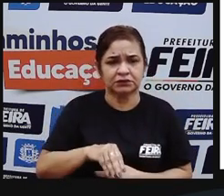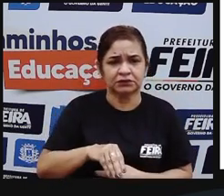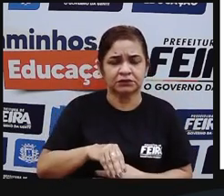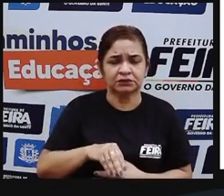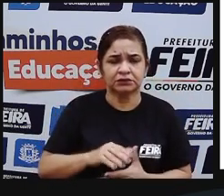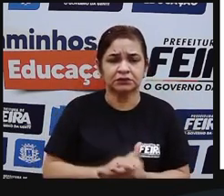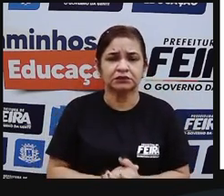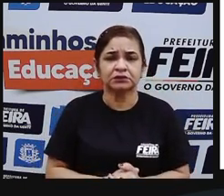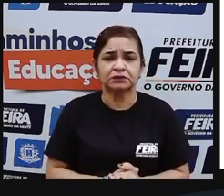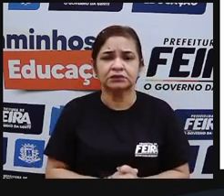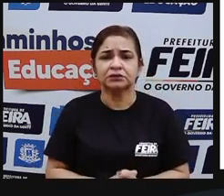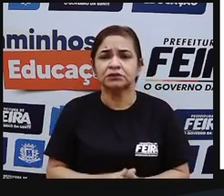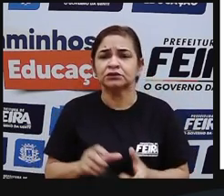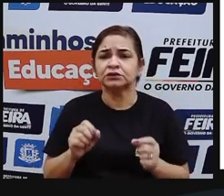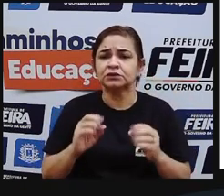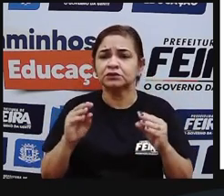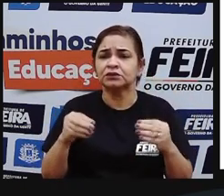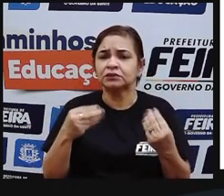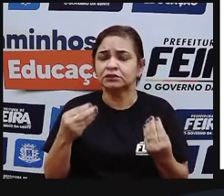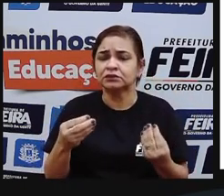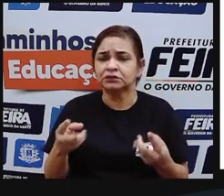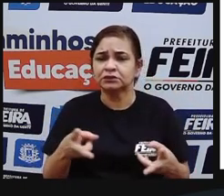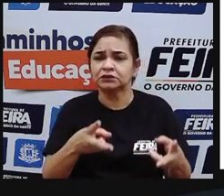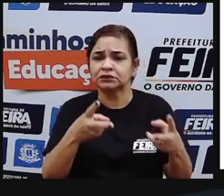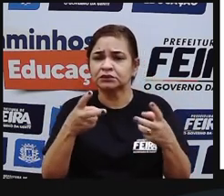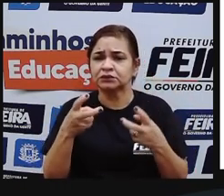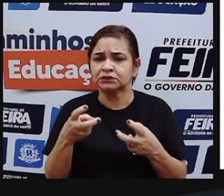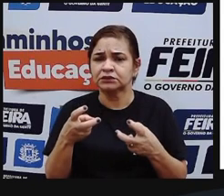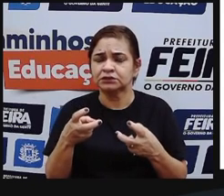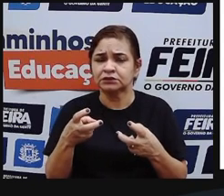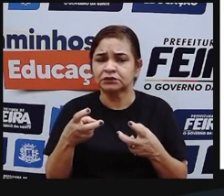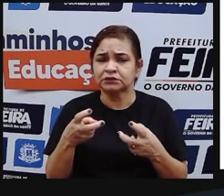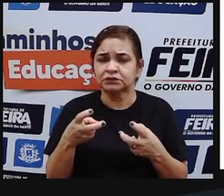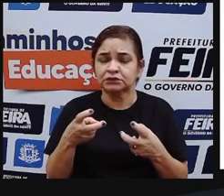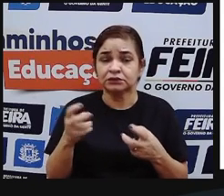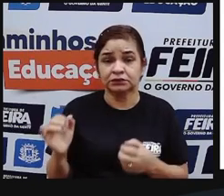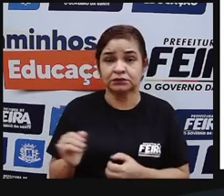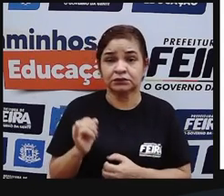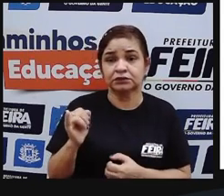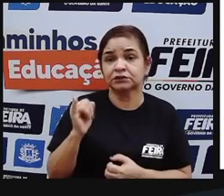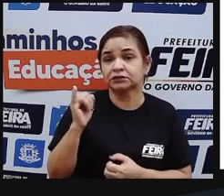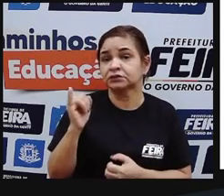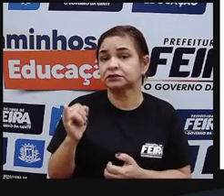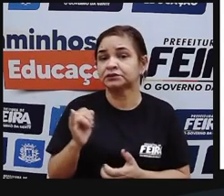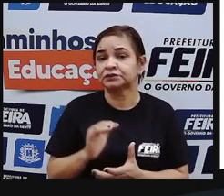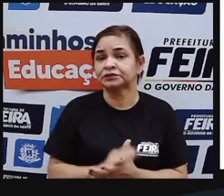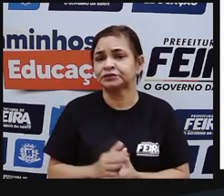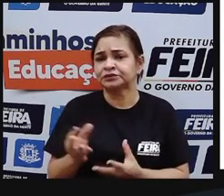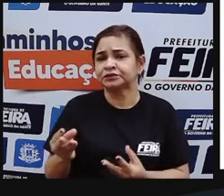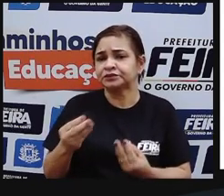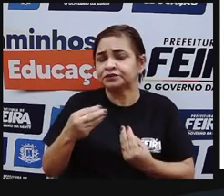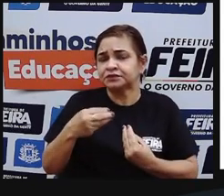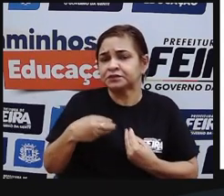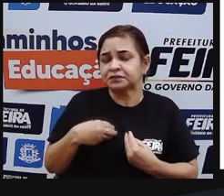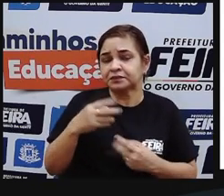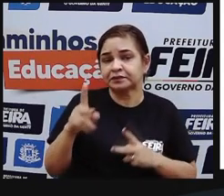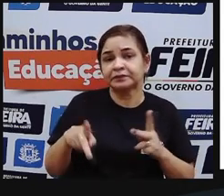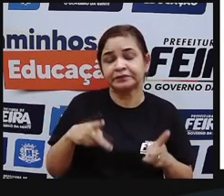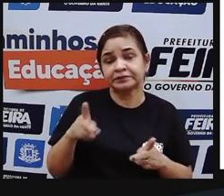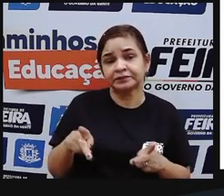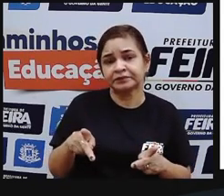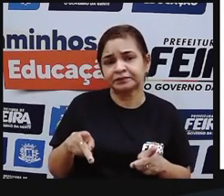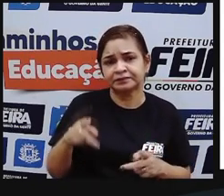Que ou quais impressões as imagens destacadas lhes trouxeram sobre esses povos?